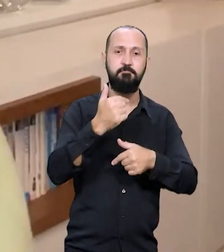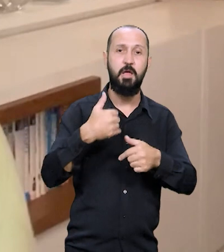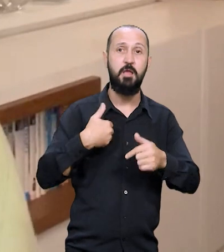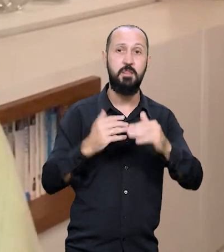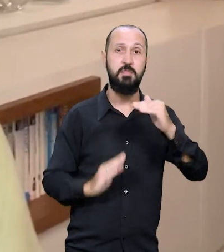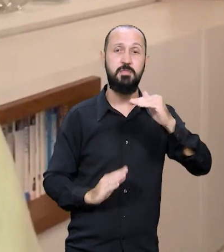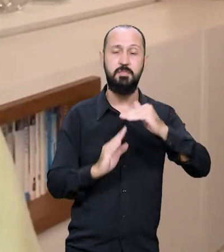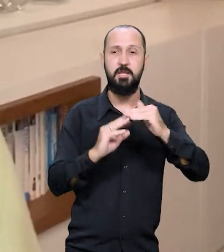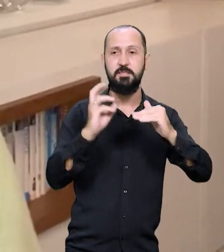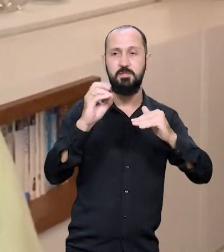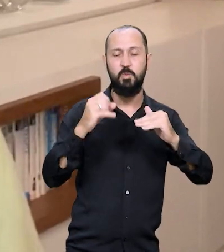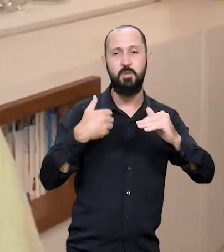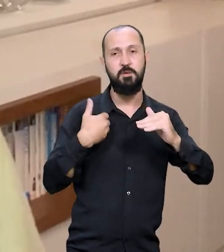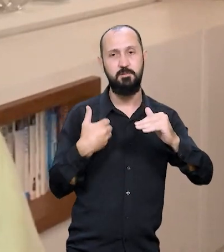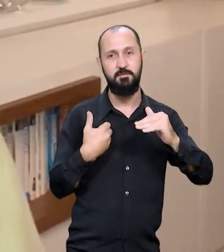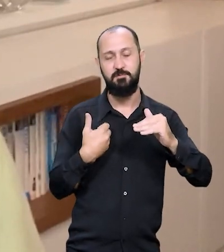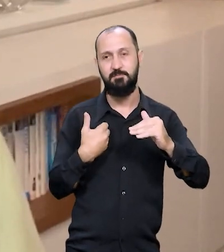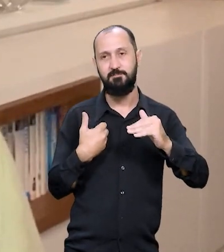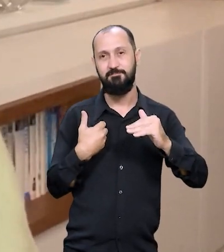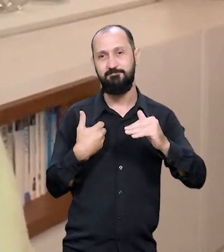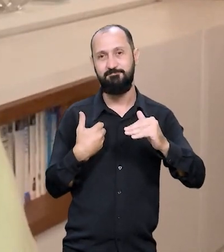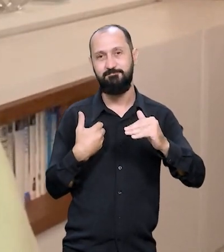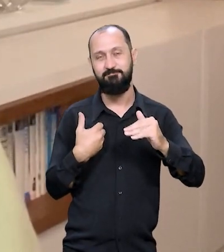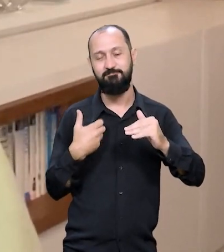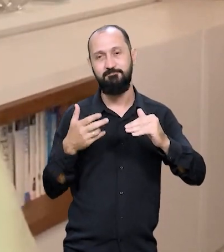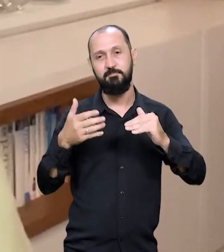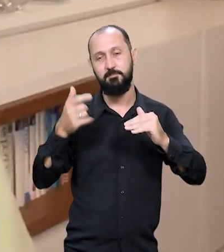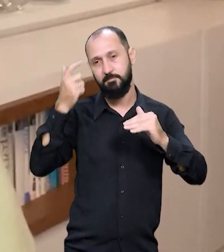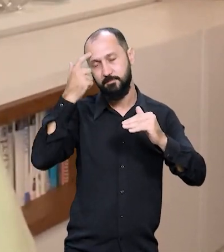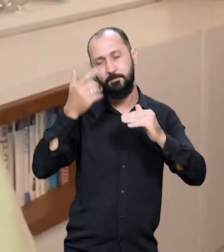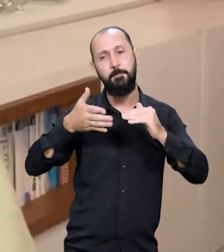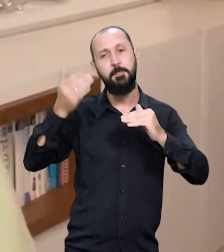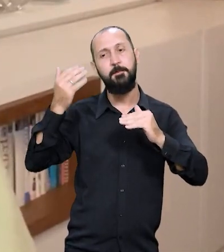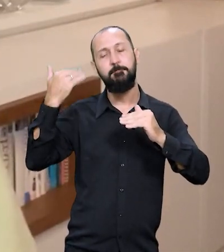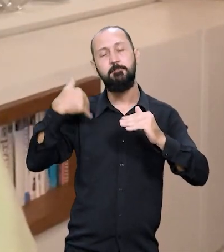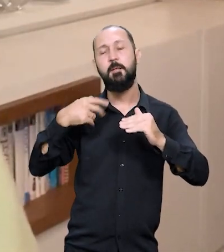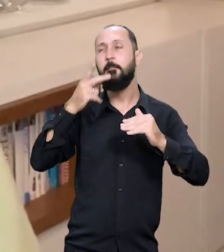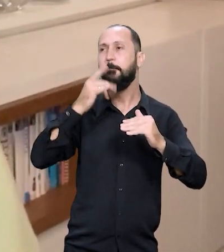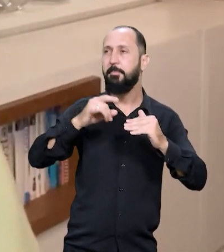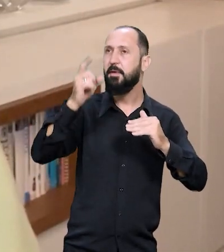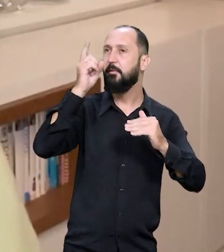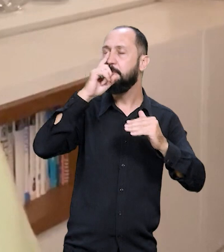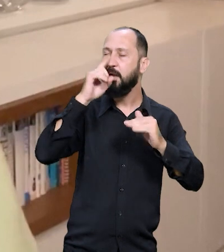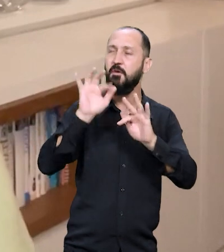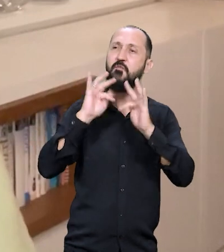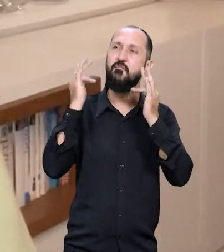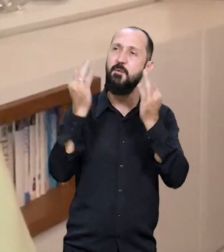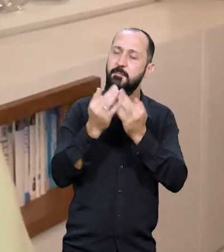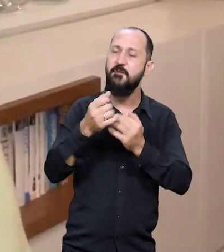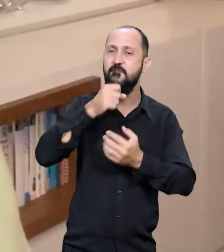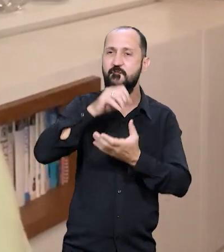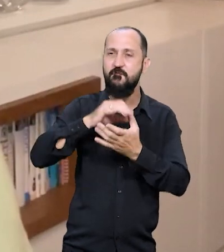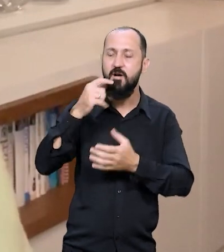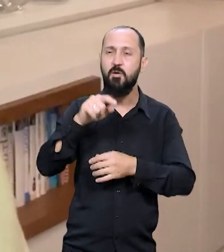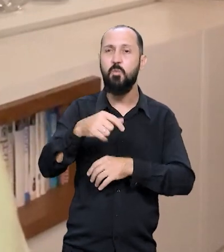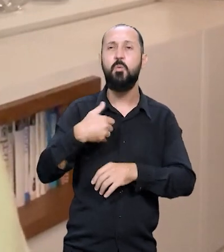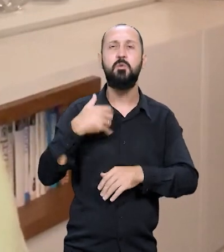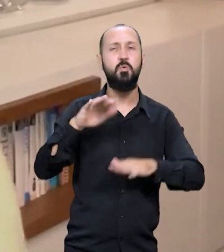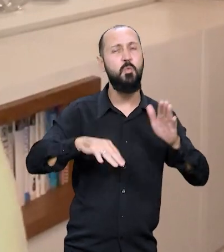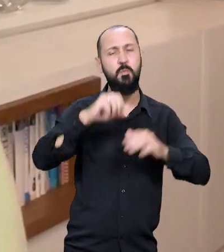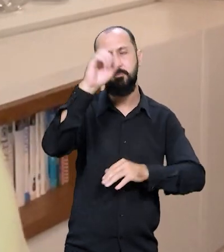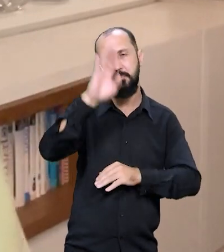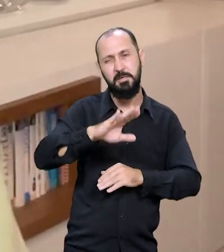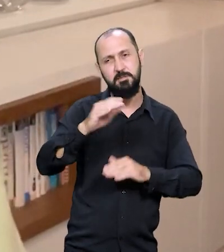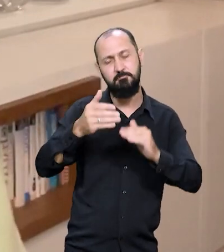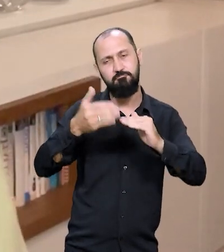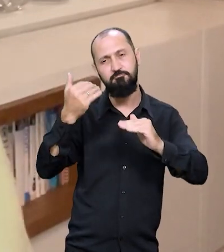50 anos de idade. Mas isso era pensado, era falado pelos nossos pais, nossos avós, quando a expectativa do Brasil, a